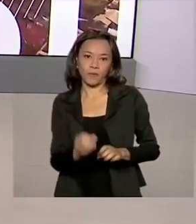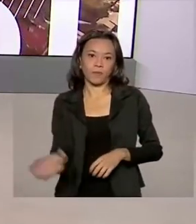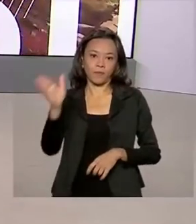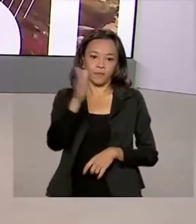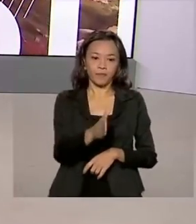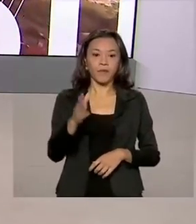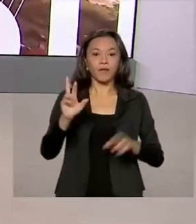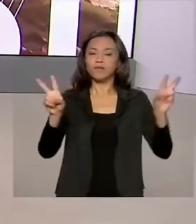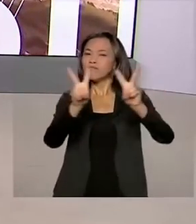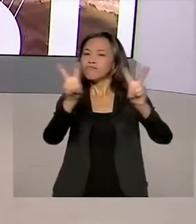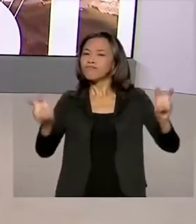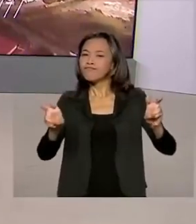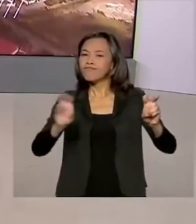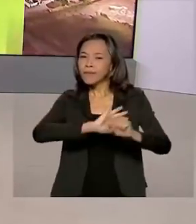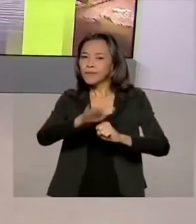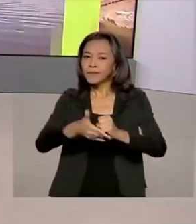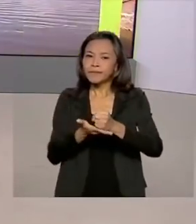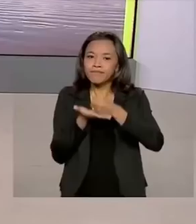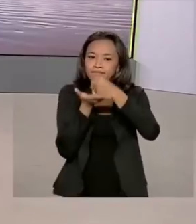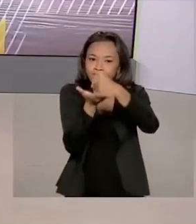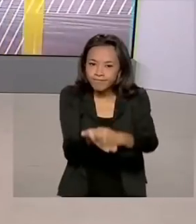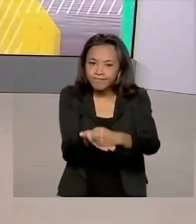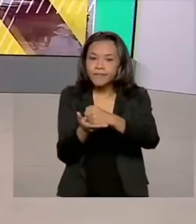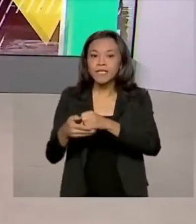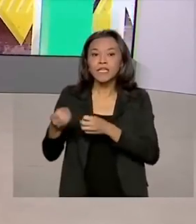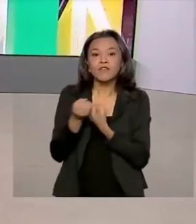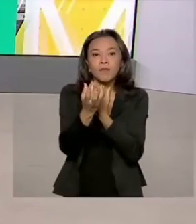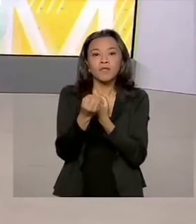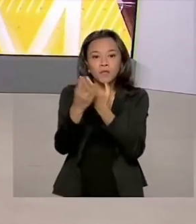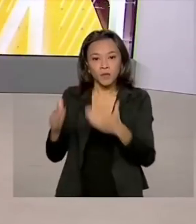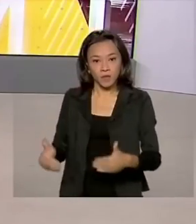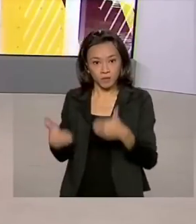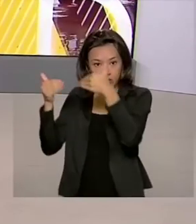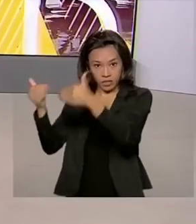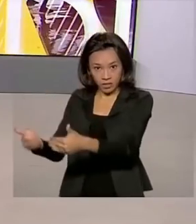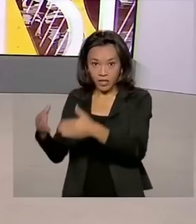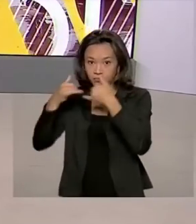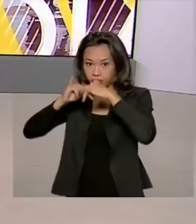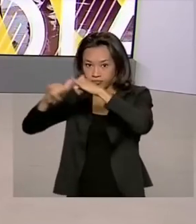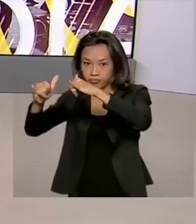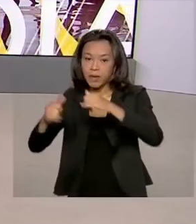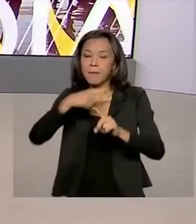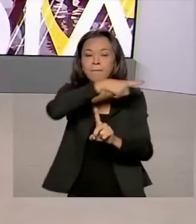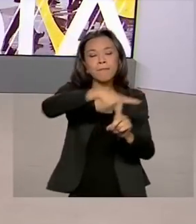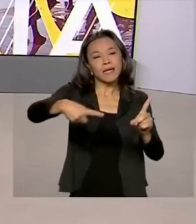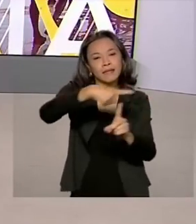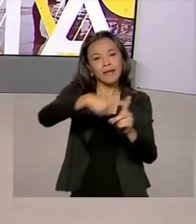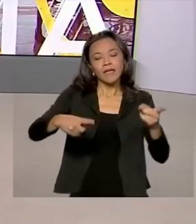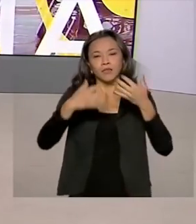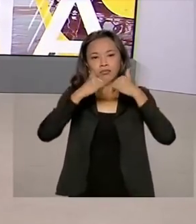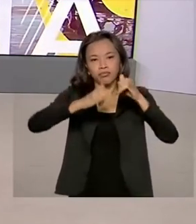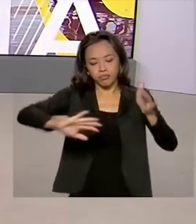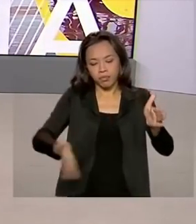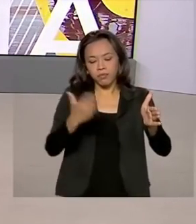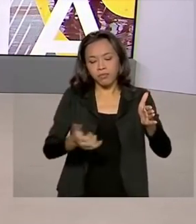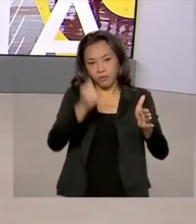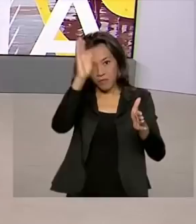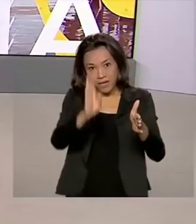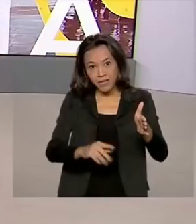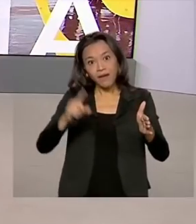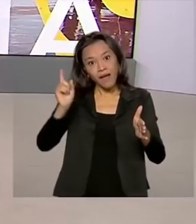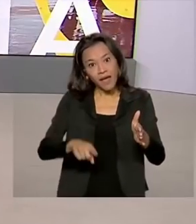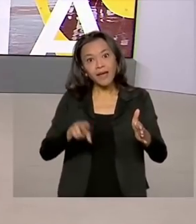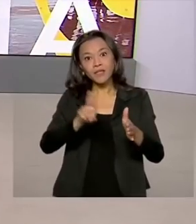Sustentabilidade. De acordo com dados do Ministério de Minas e Energia, quase metade da energia produzida aqui no Brasil vem de fontes